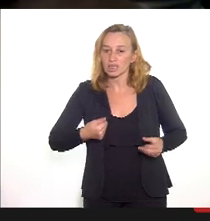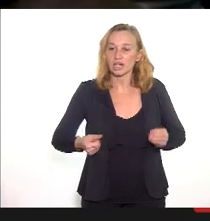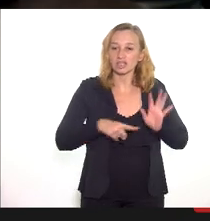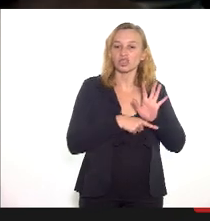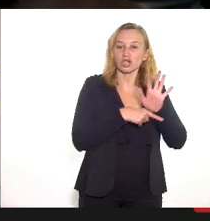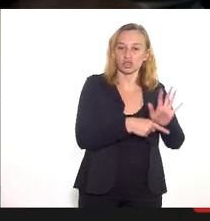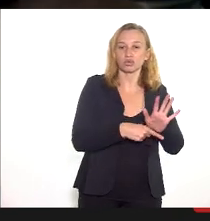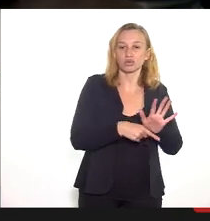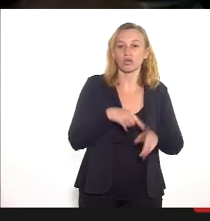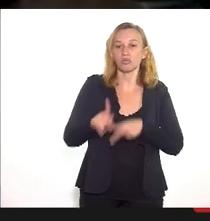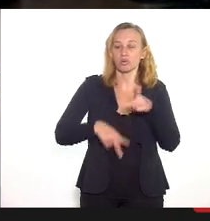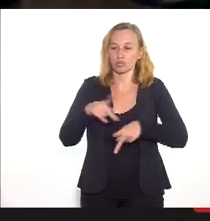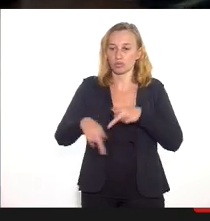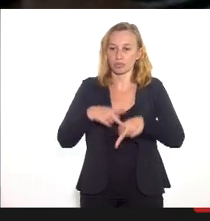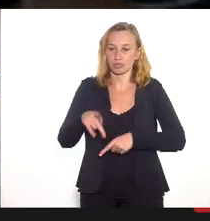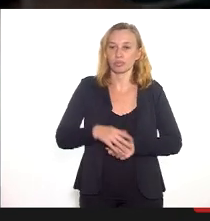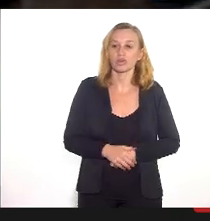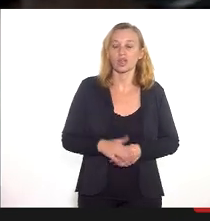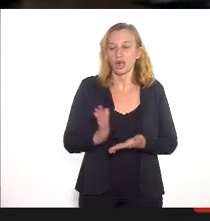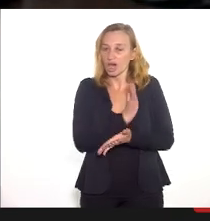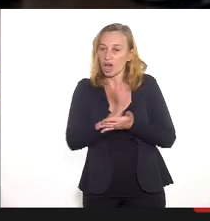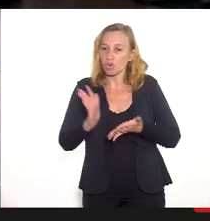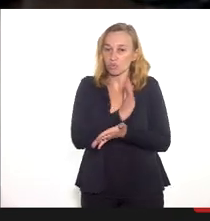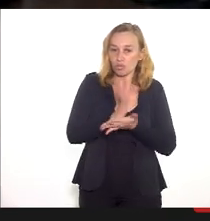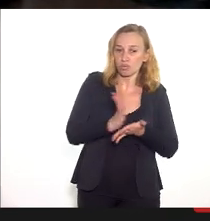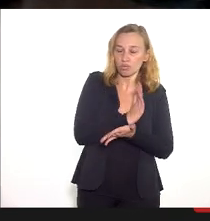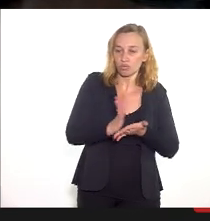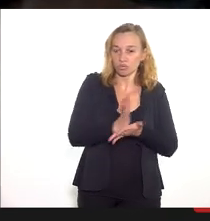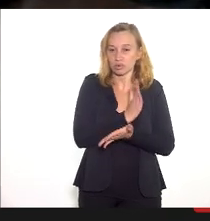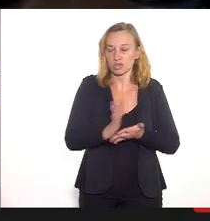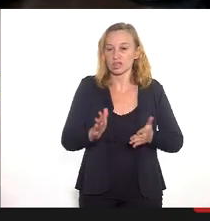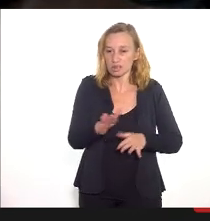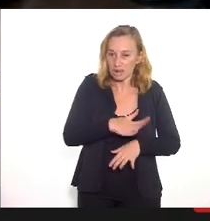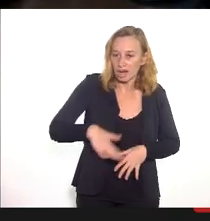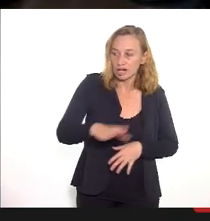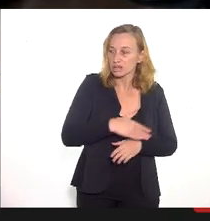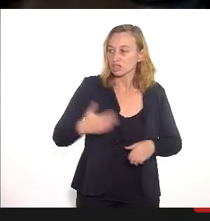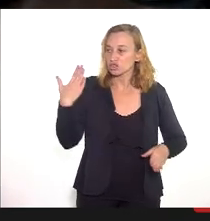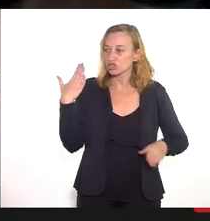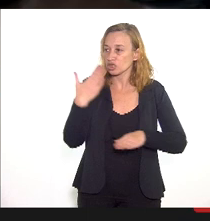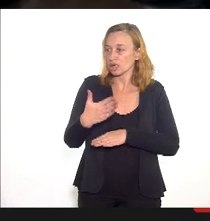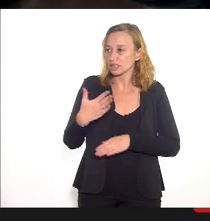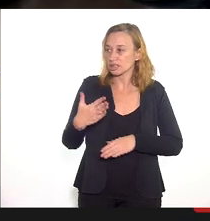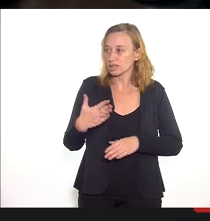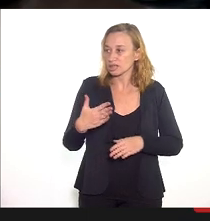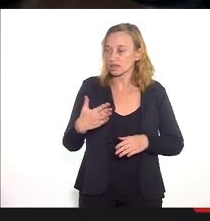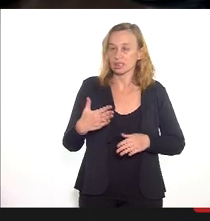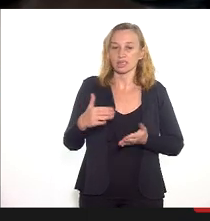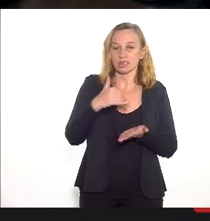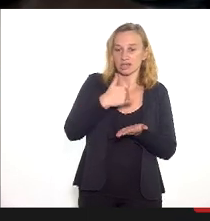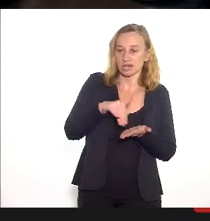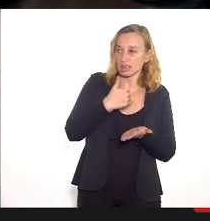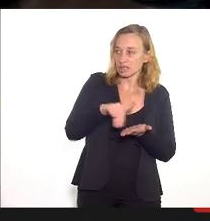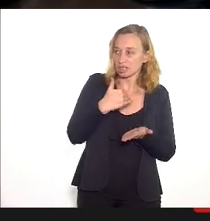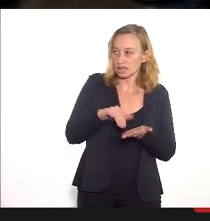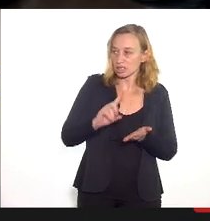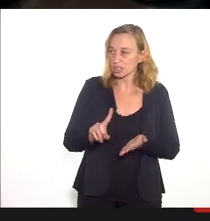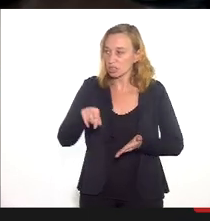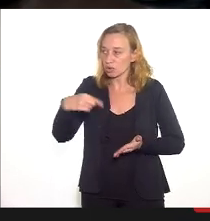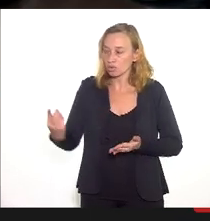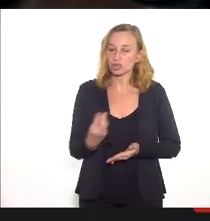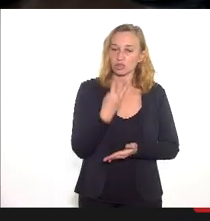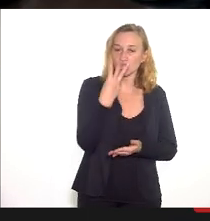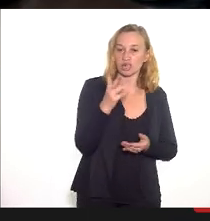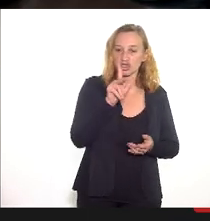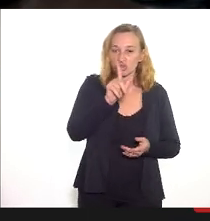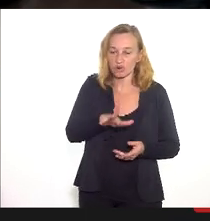prestado à população Algumas das unidades são da administração direta da Secretaria enquanto outras são gerenciadas por três